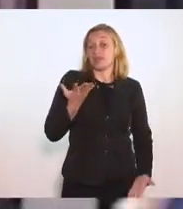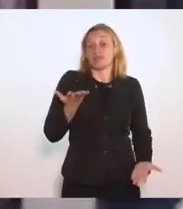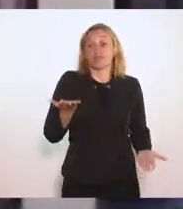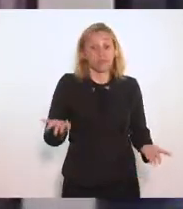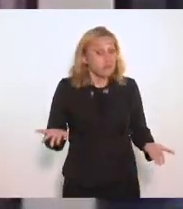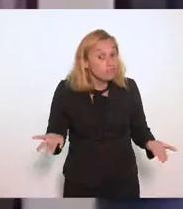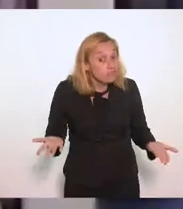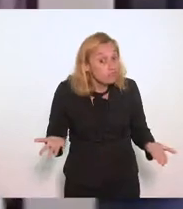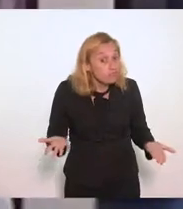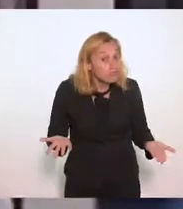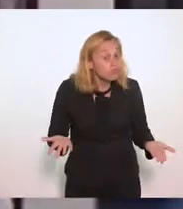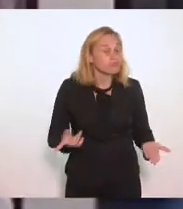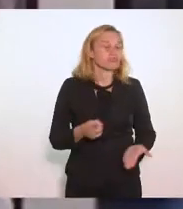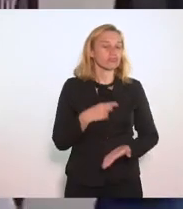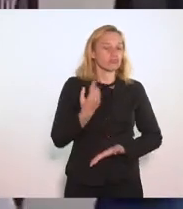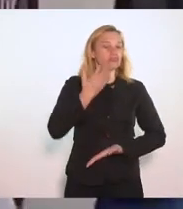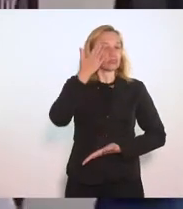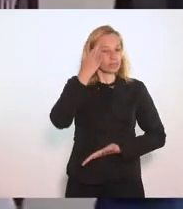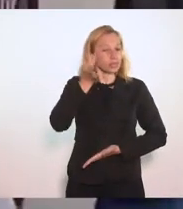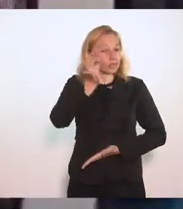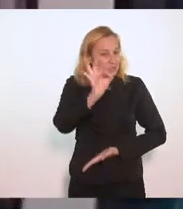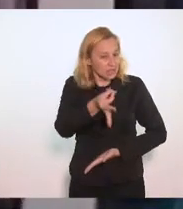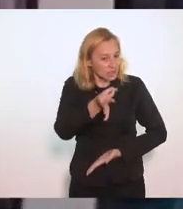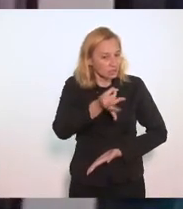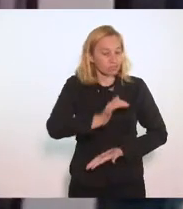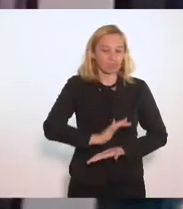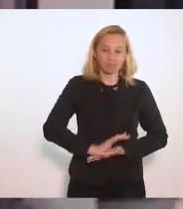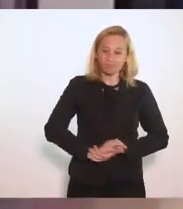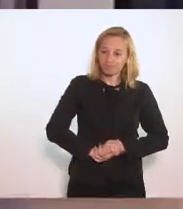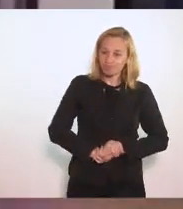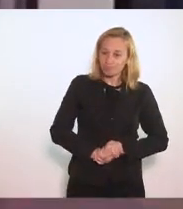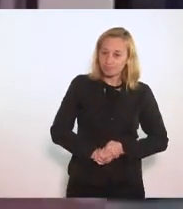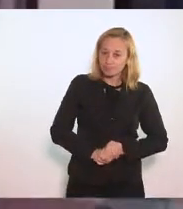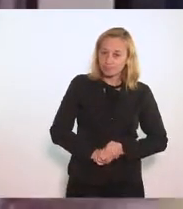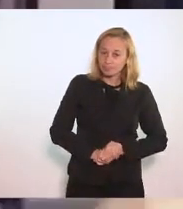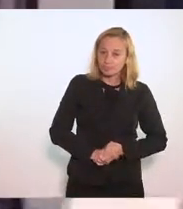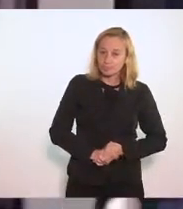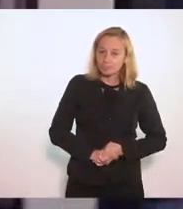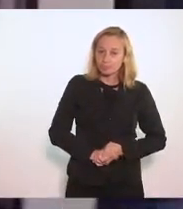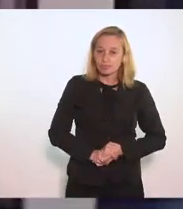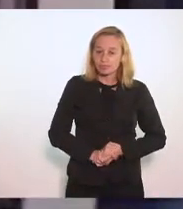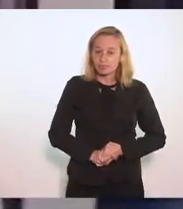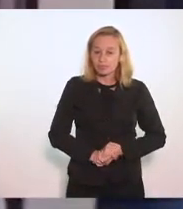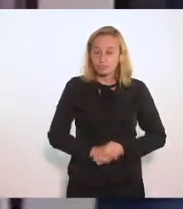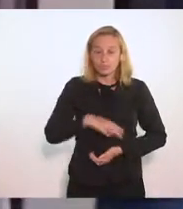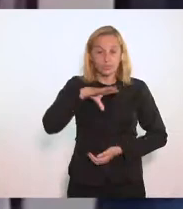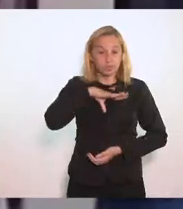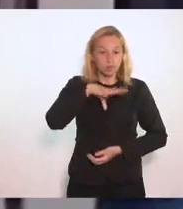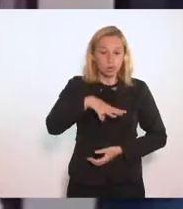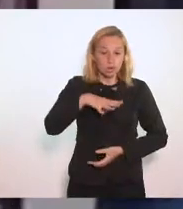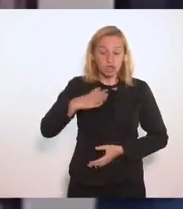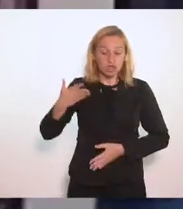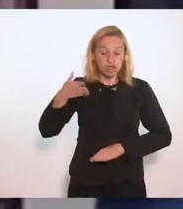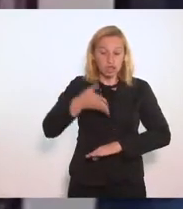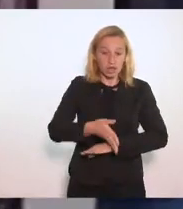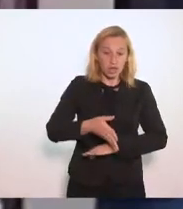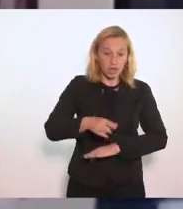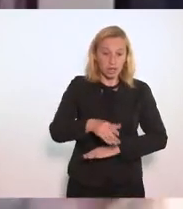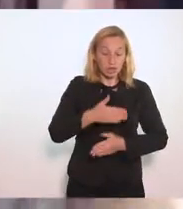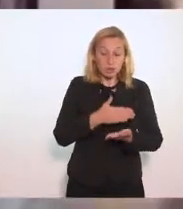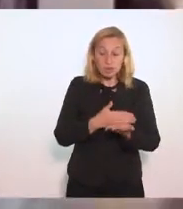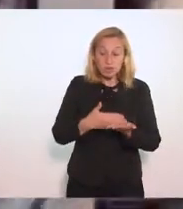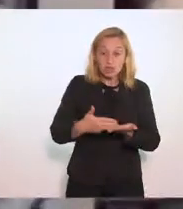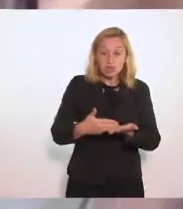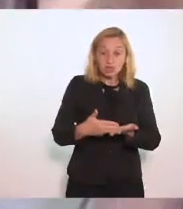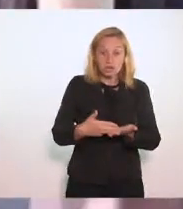Nós sabemos sabemos Perfeitamente Que quando os Portugueses chegaram Aqui no início Eles